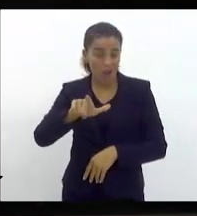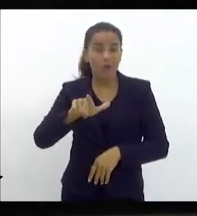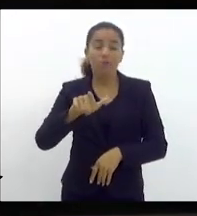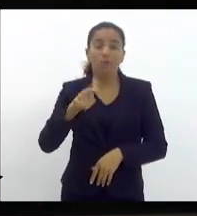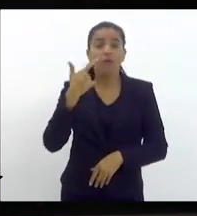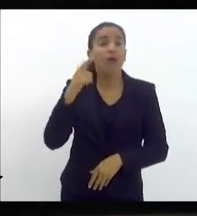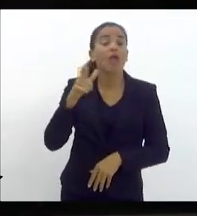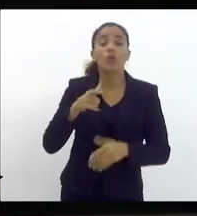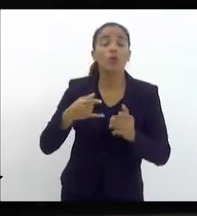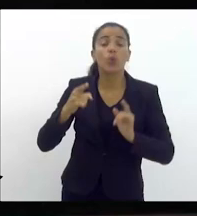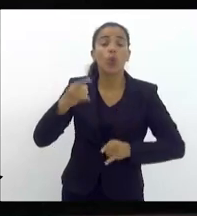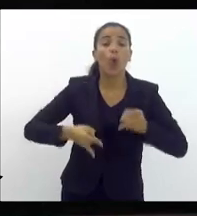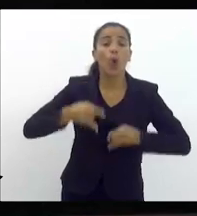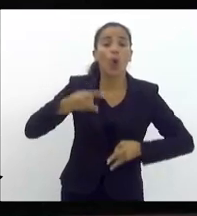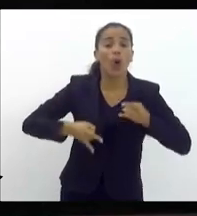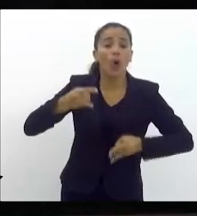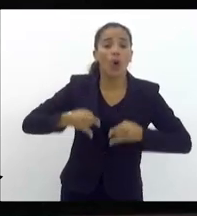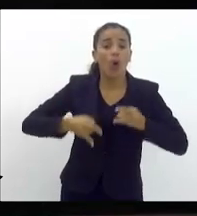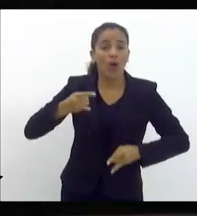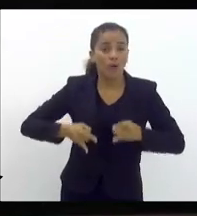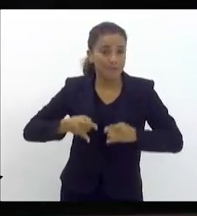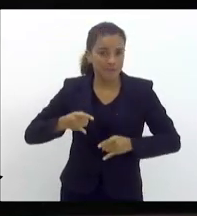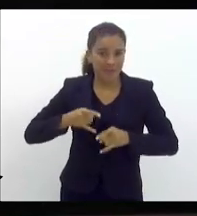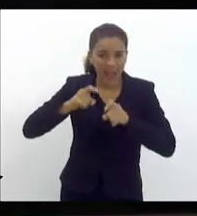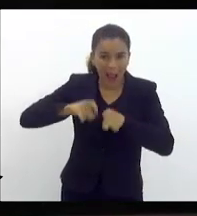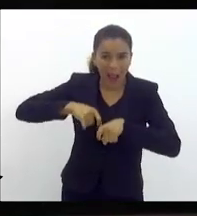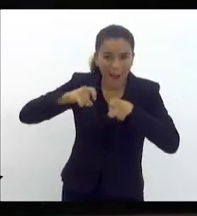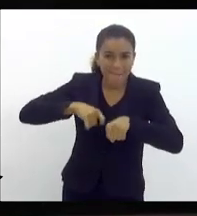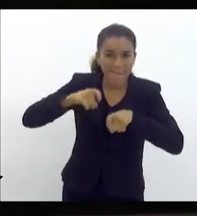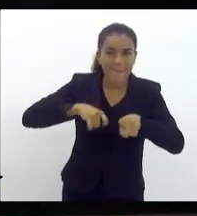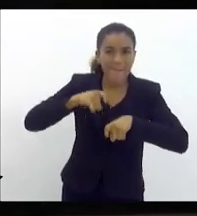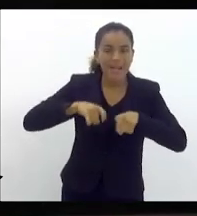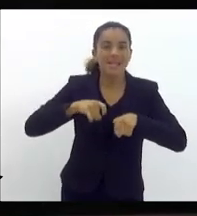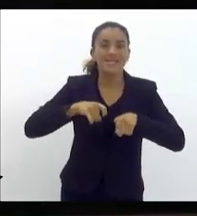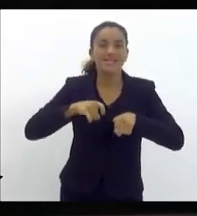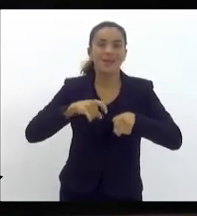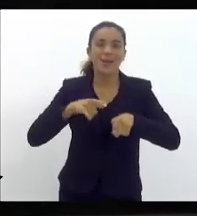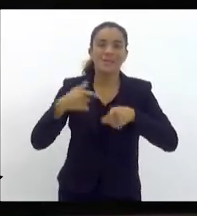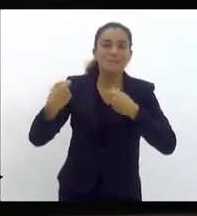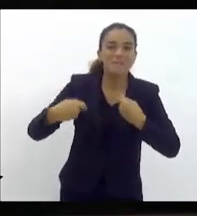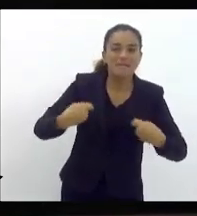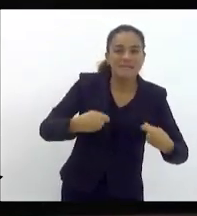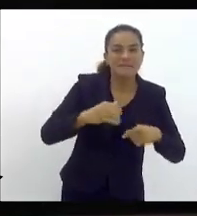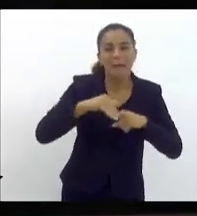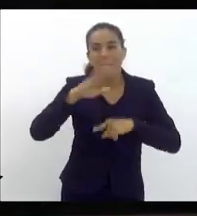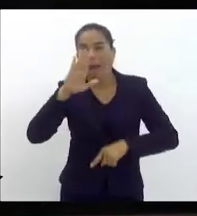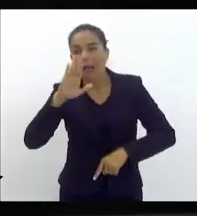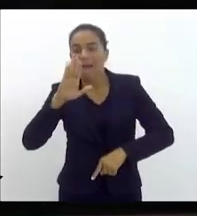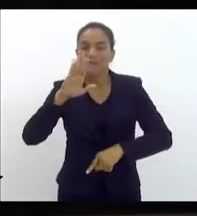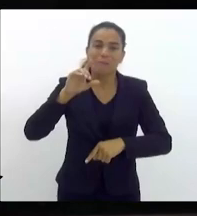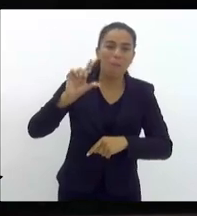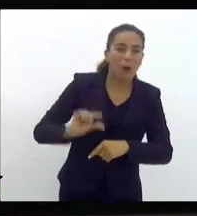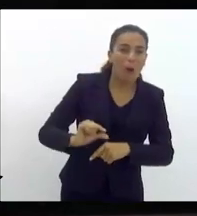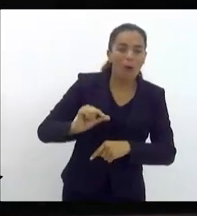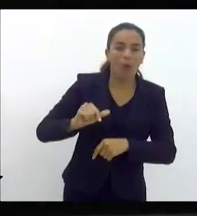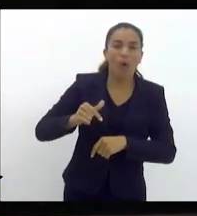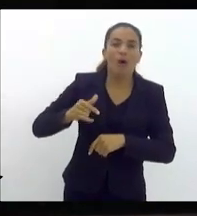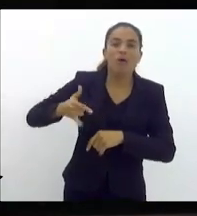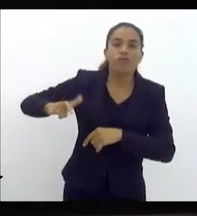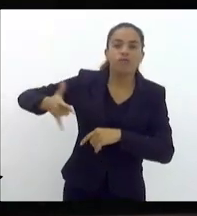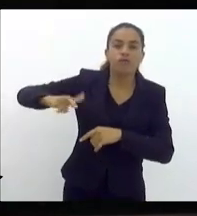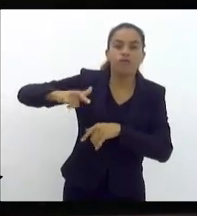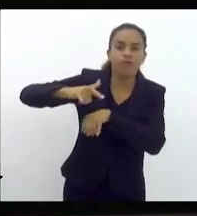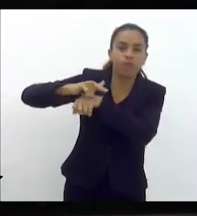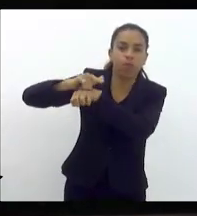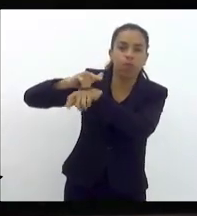automatizadas. As plantações, elas são comandadas para ver se precisa de mais ou menos agrotóxicos, se tem alguma área que a